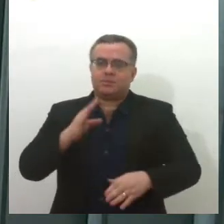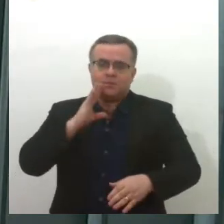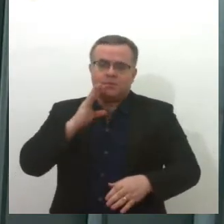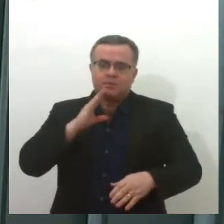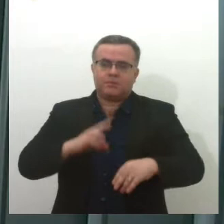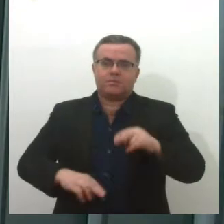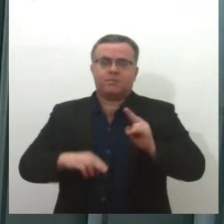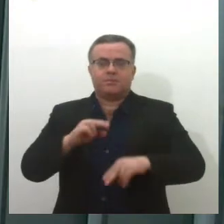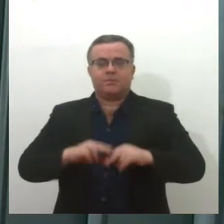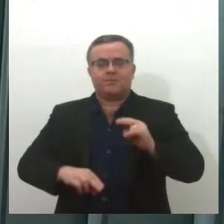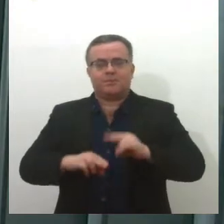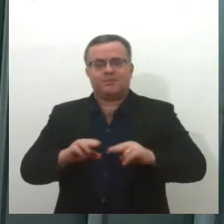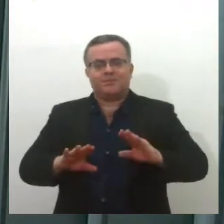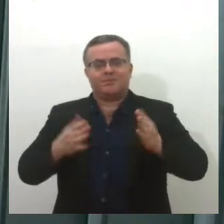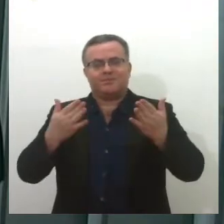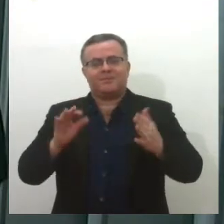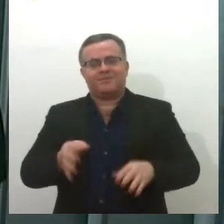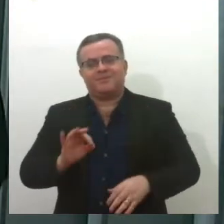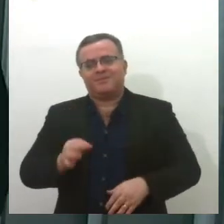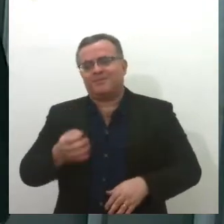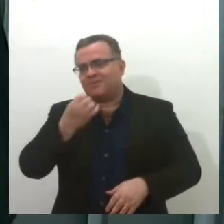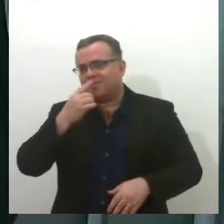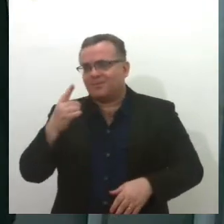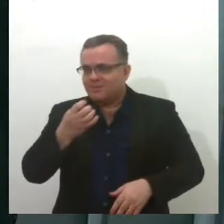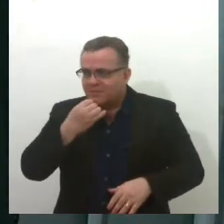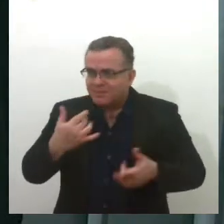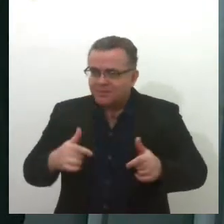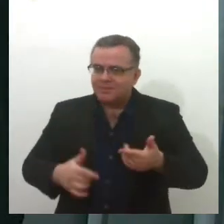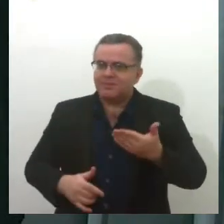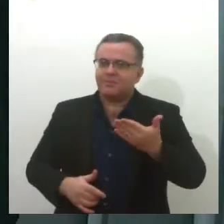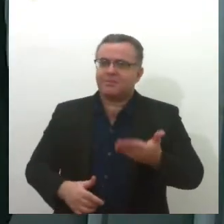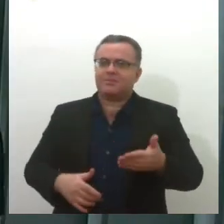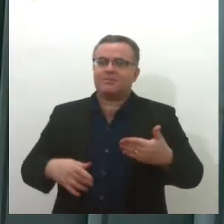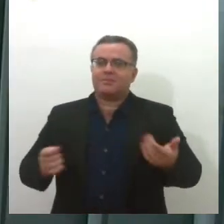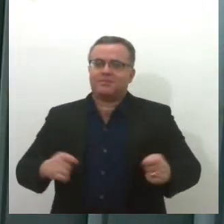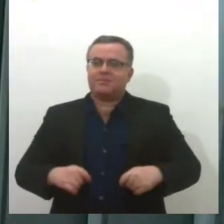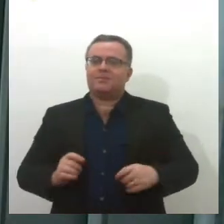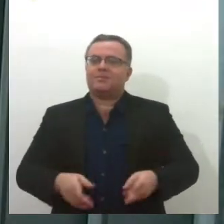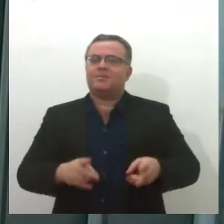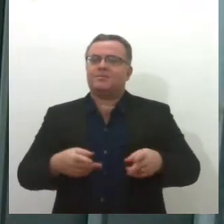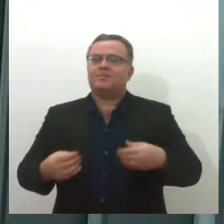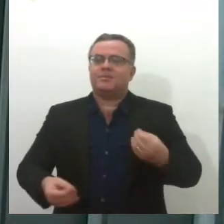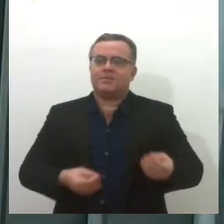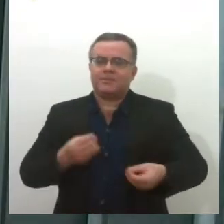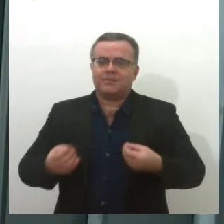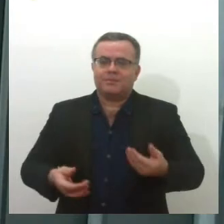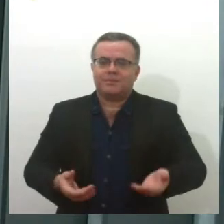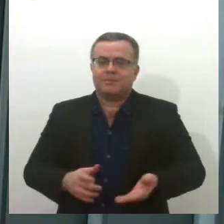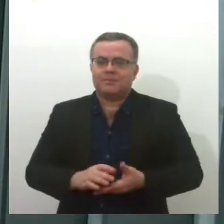festejos juninos. Júnior, obrigada, bom dia e bom trabalho aí para você. Tchau, tchau.